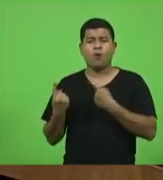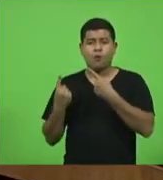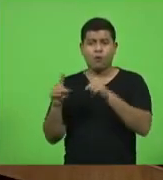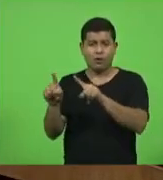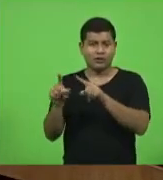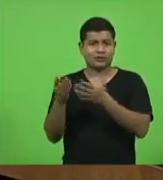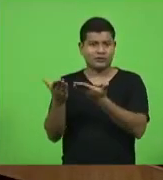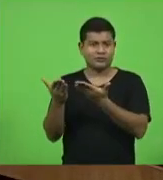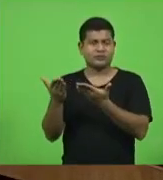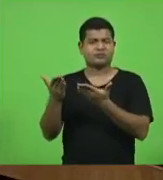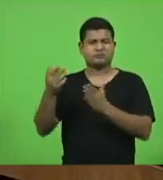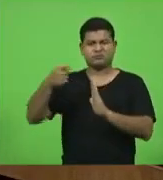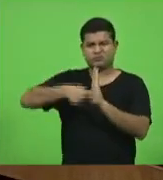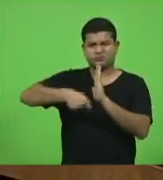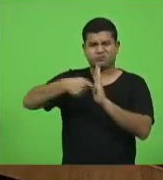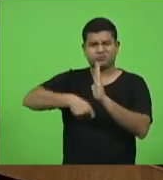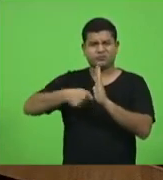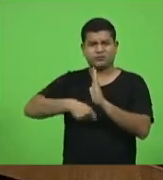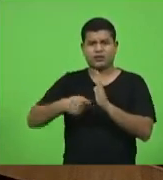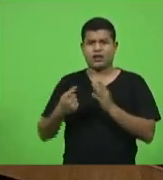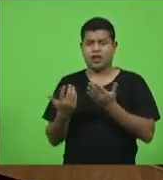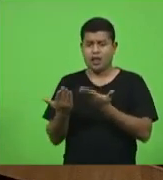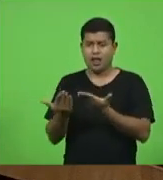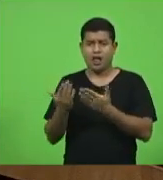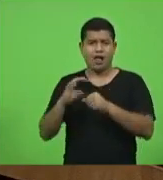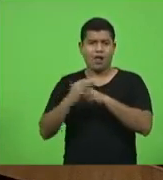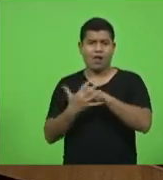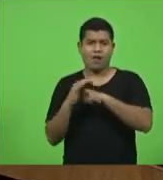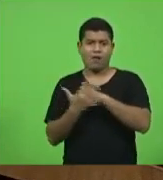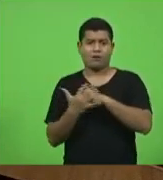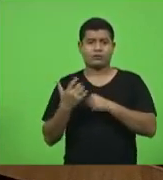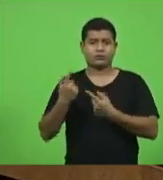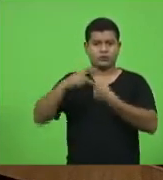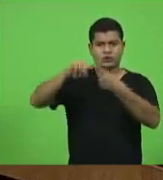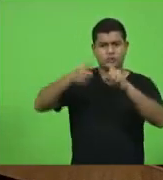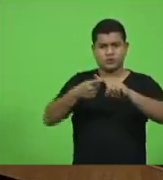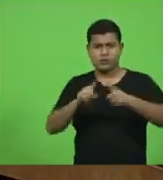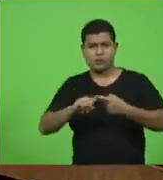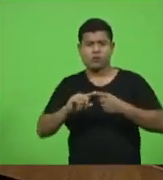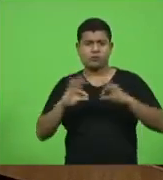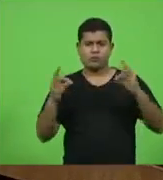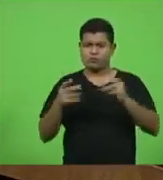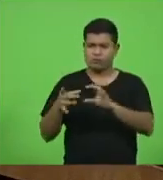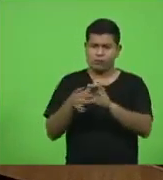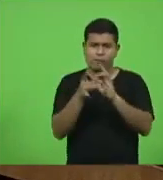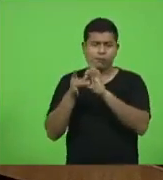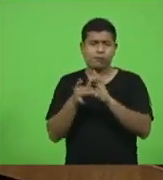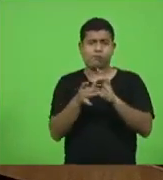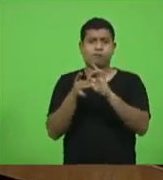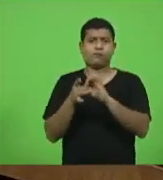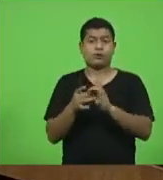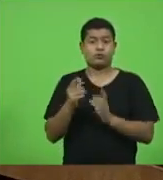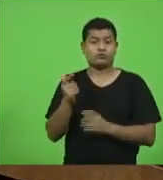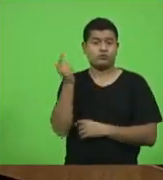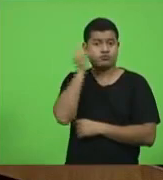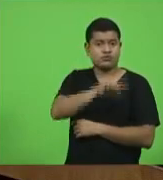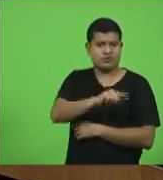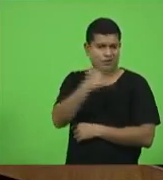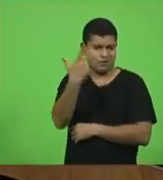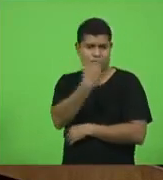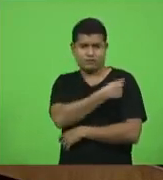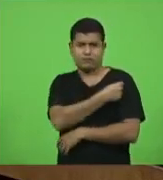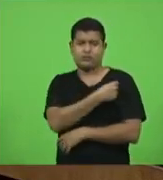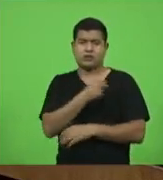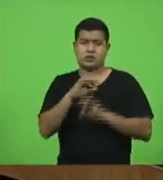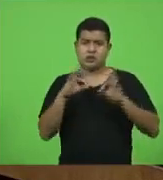covid vamos nos articularmos todos unidos governo e sociedade na busca da vacinação de toda